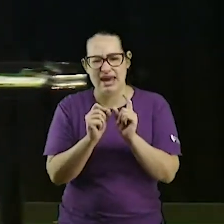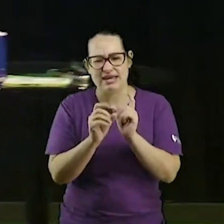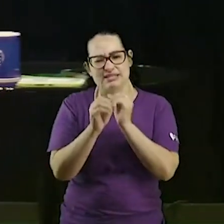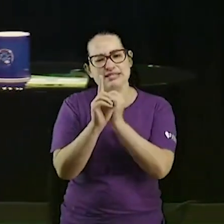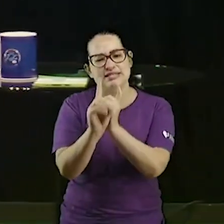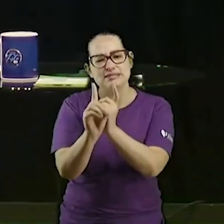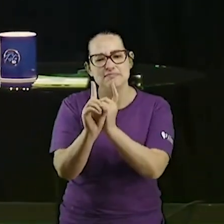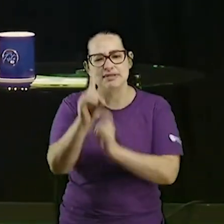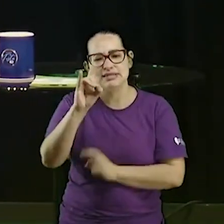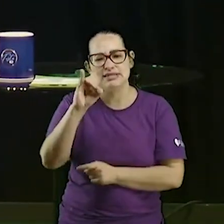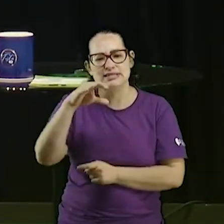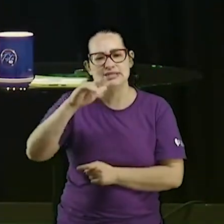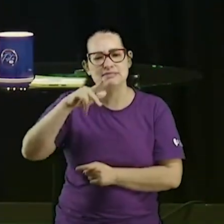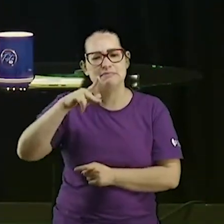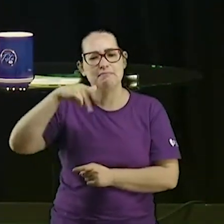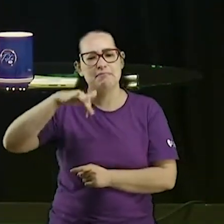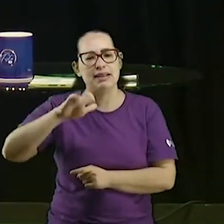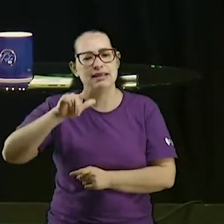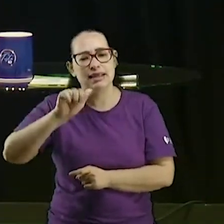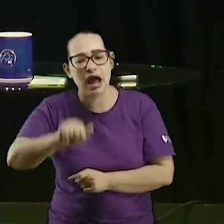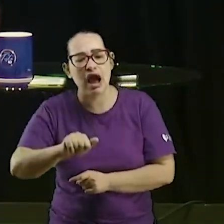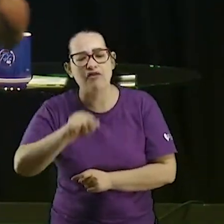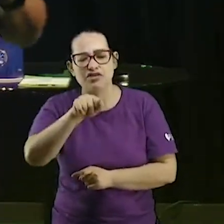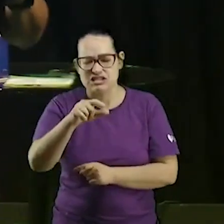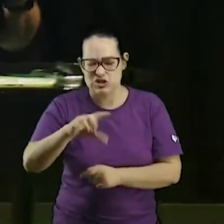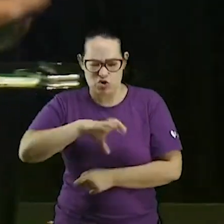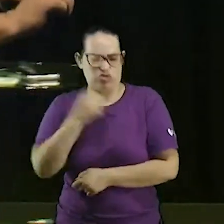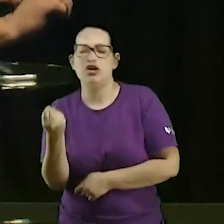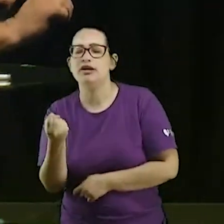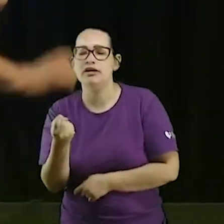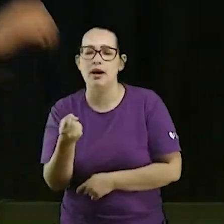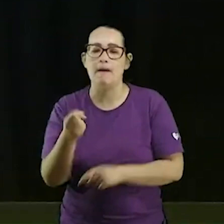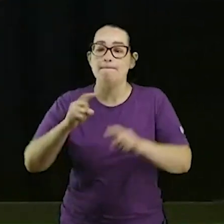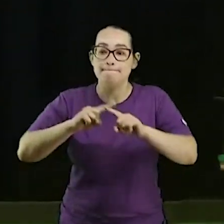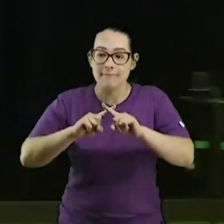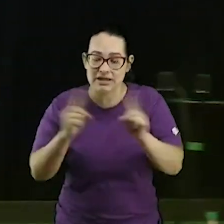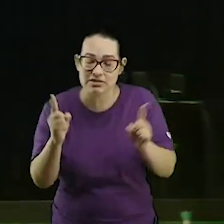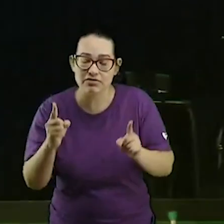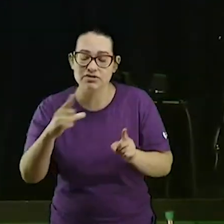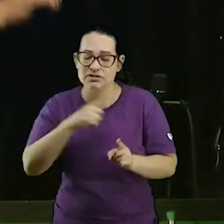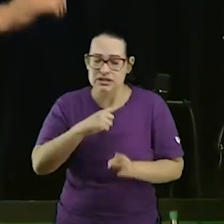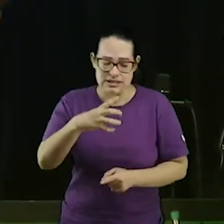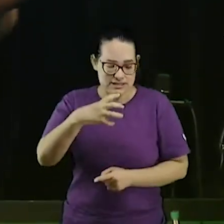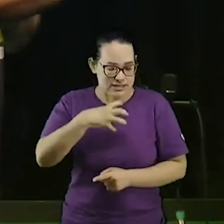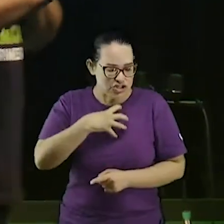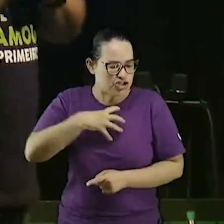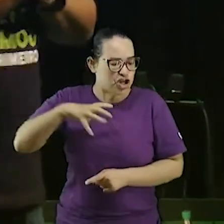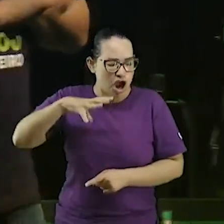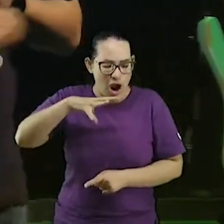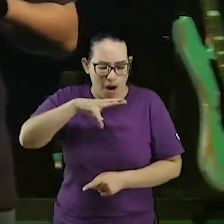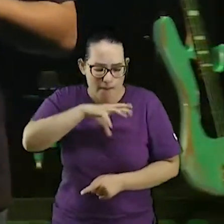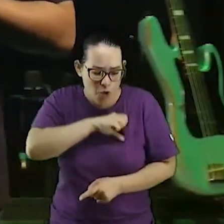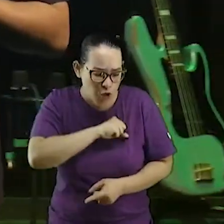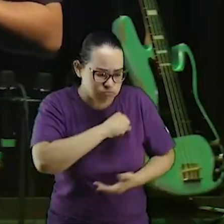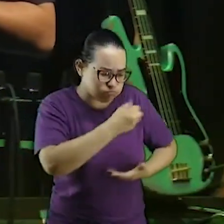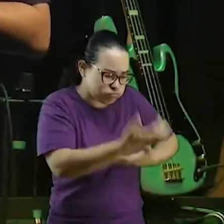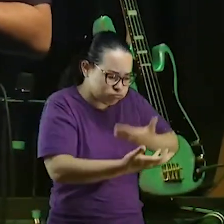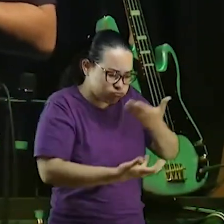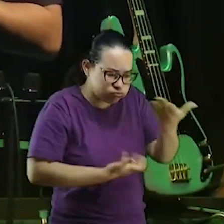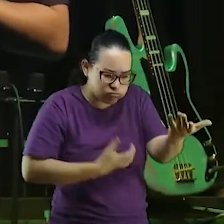Mas fazer como se você amasse e fosse apaixonado por aquilo. É isso que faz de nós aquilo que a gente é.